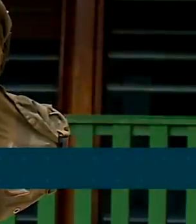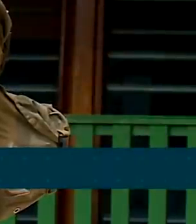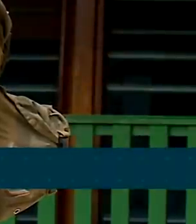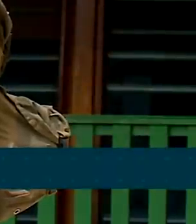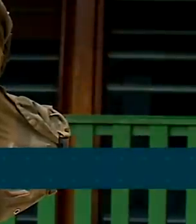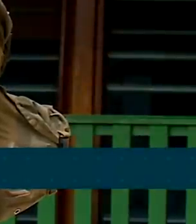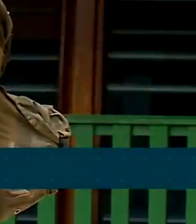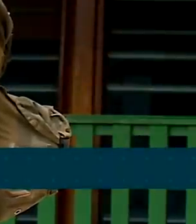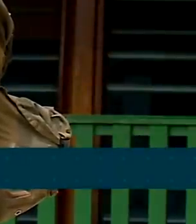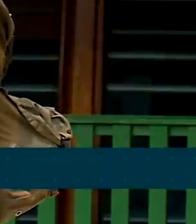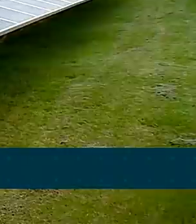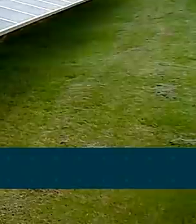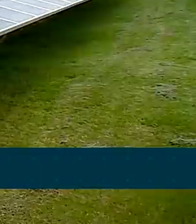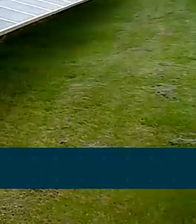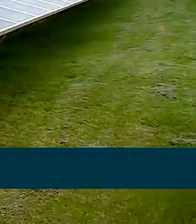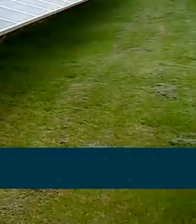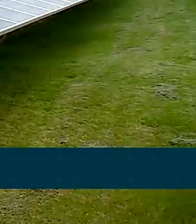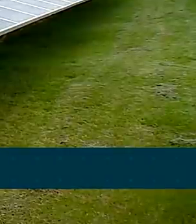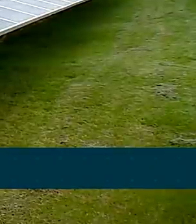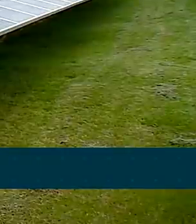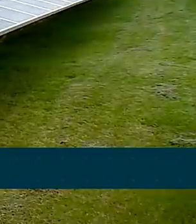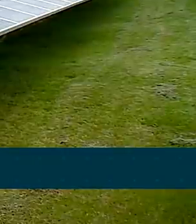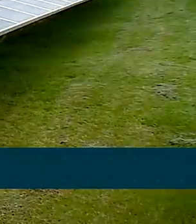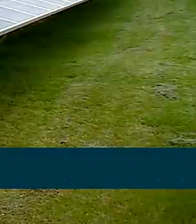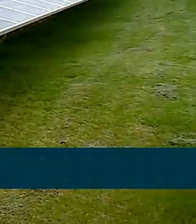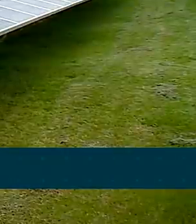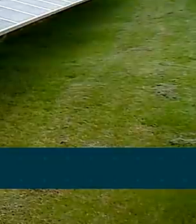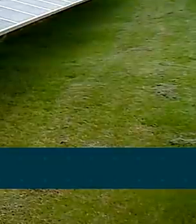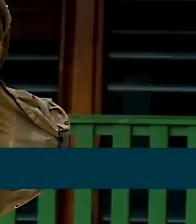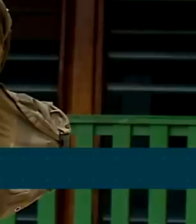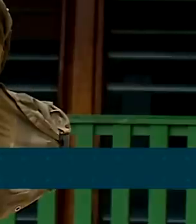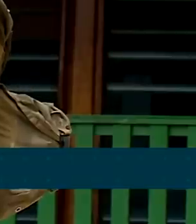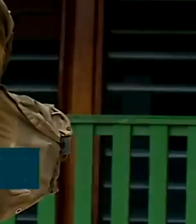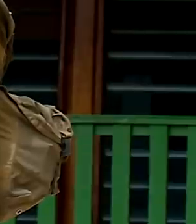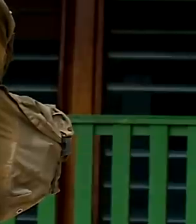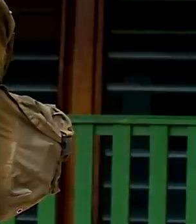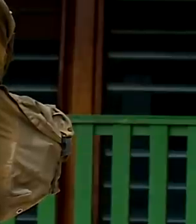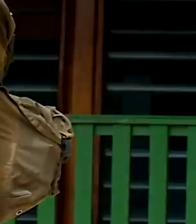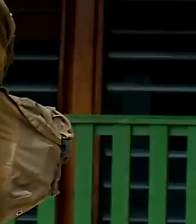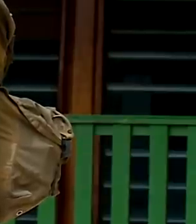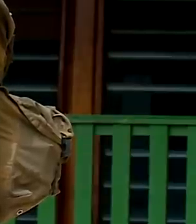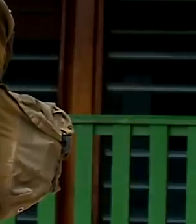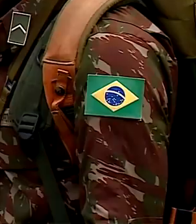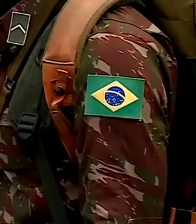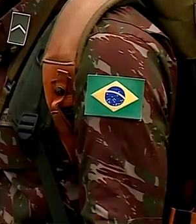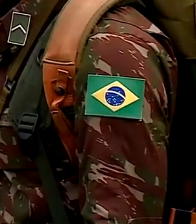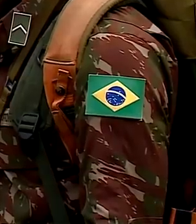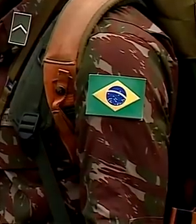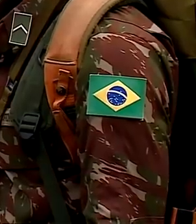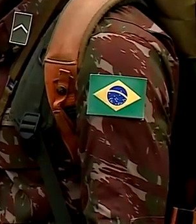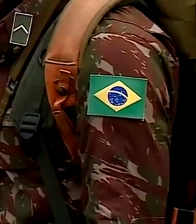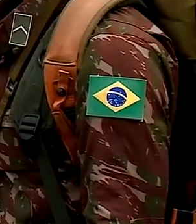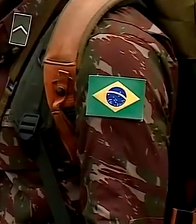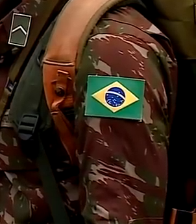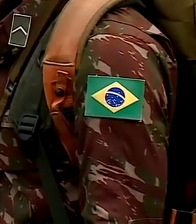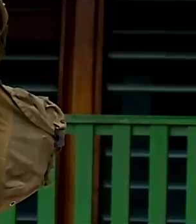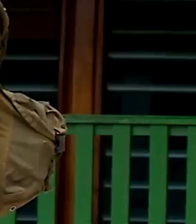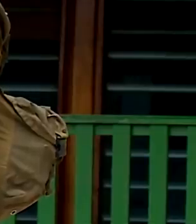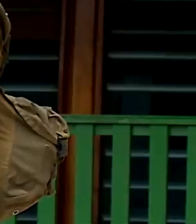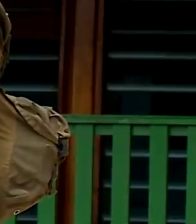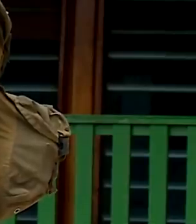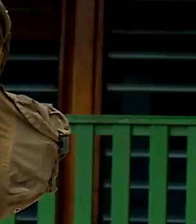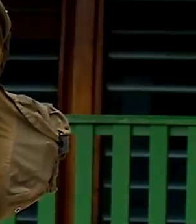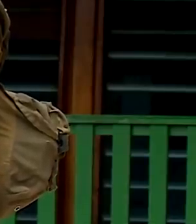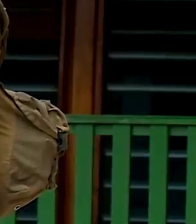façamos com dignidade! Que o façamos com dignidade! E mereçamos a vitória! E mereçamos a vitória!